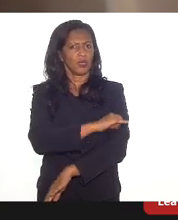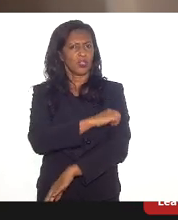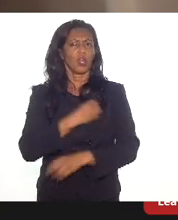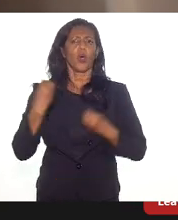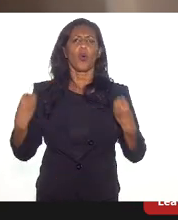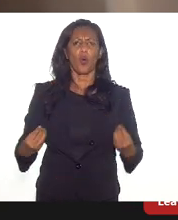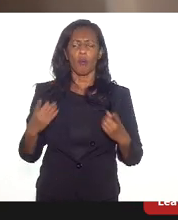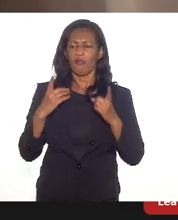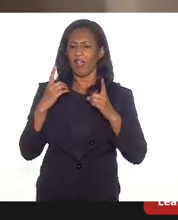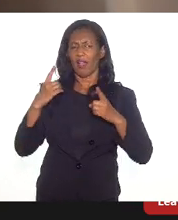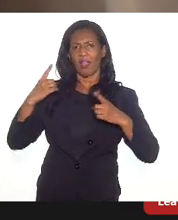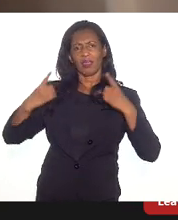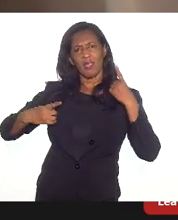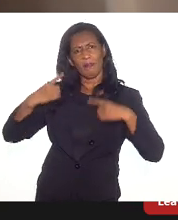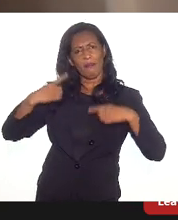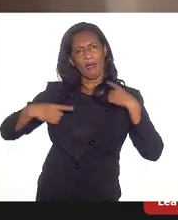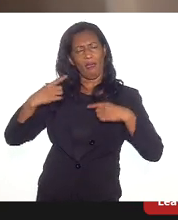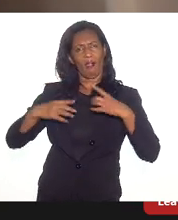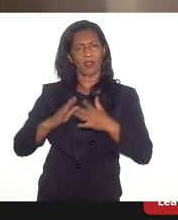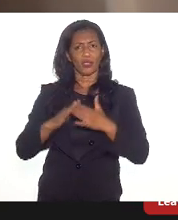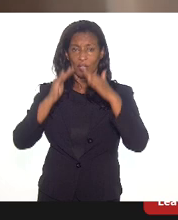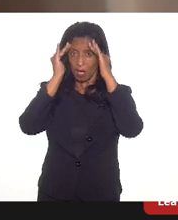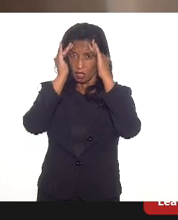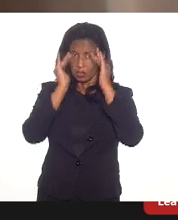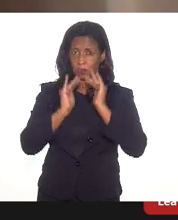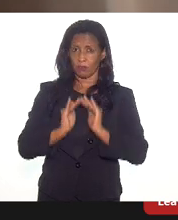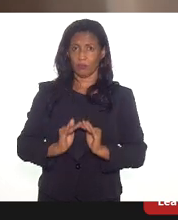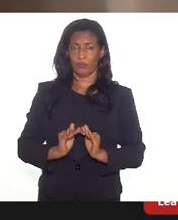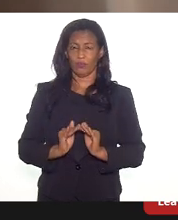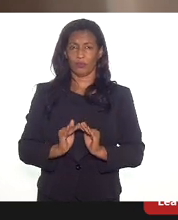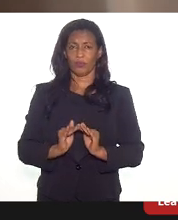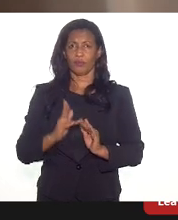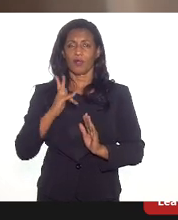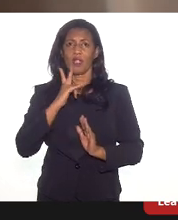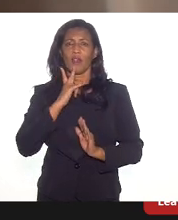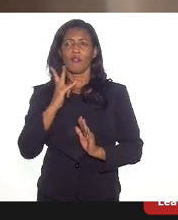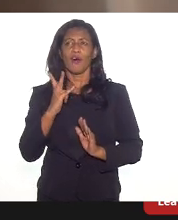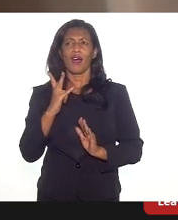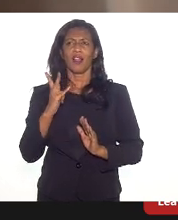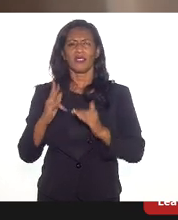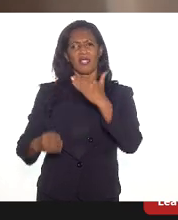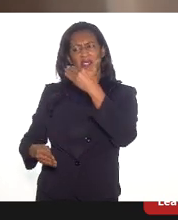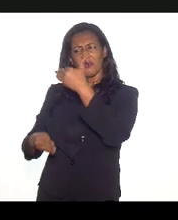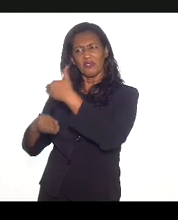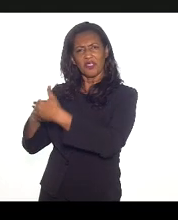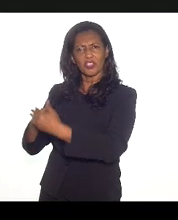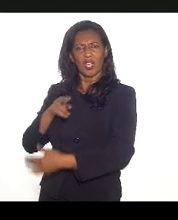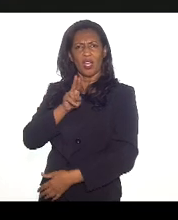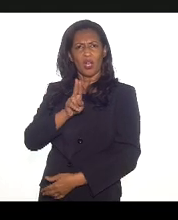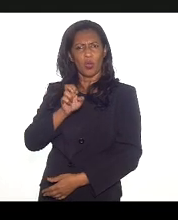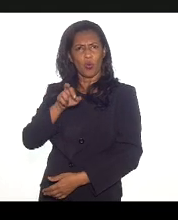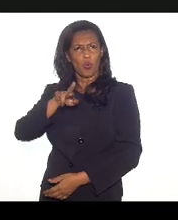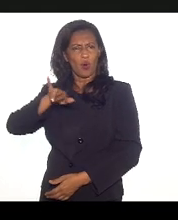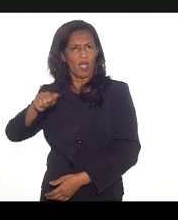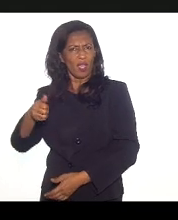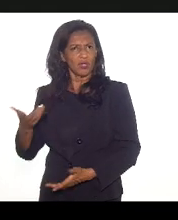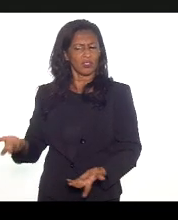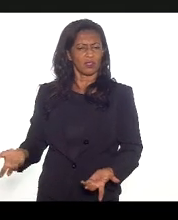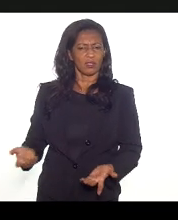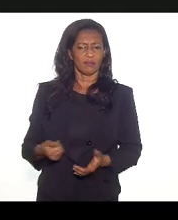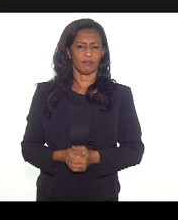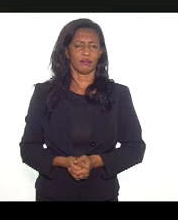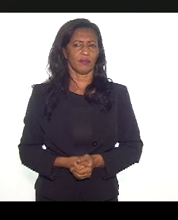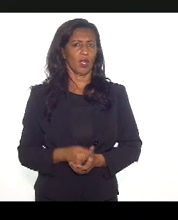democrático, respeitoso, fala até em fechar o ERG, não tem que fechar o ERG, é óbvio, nós temos,